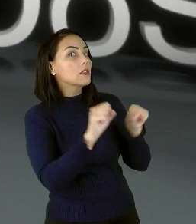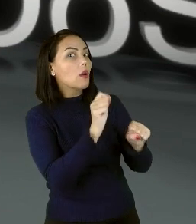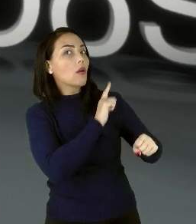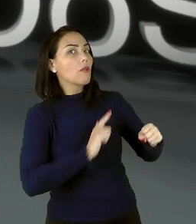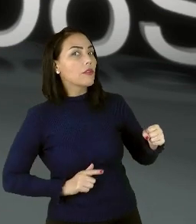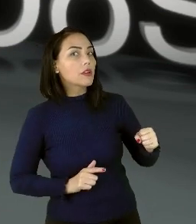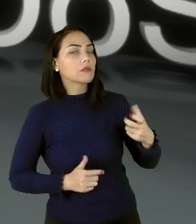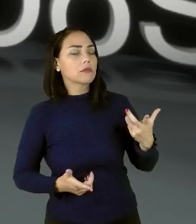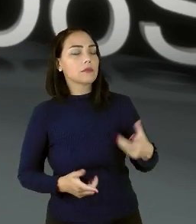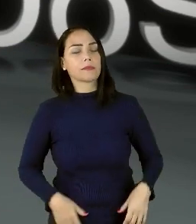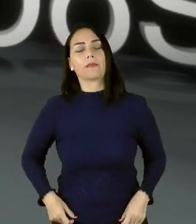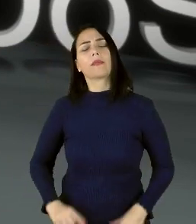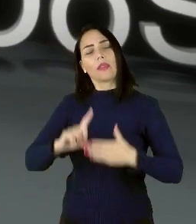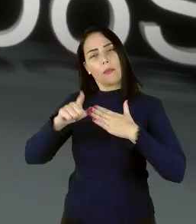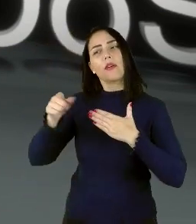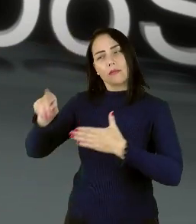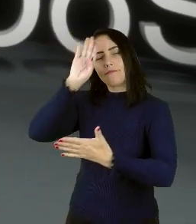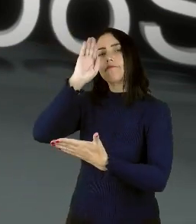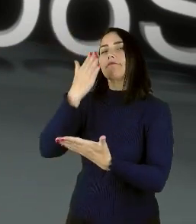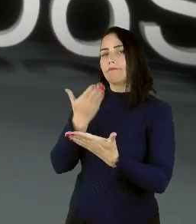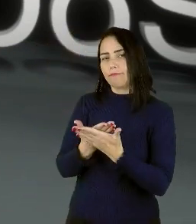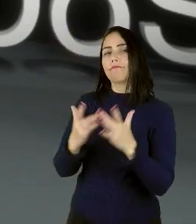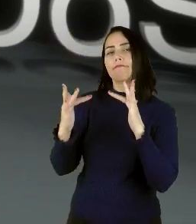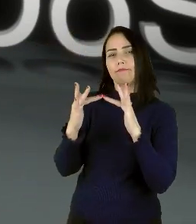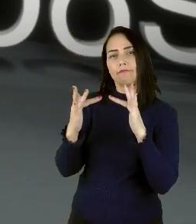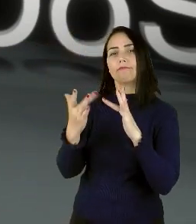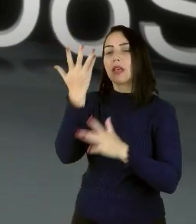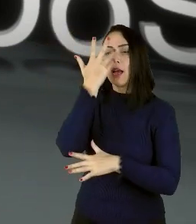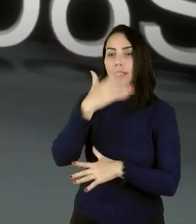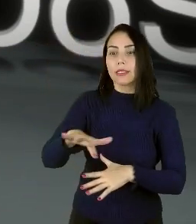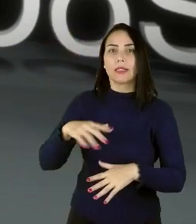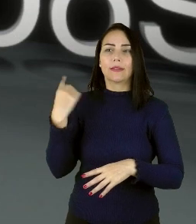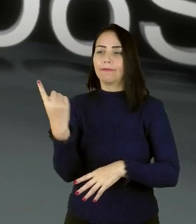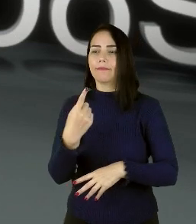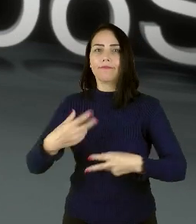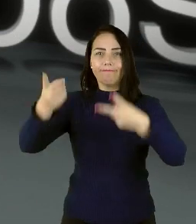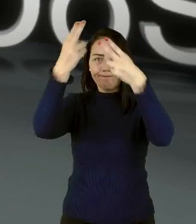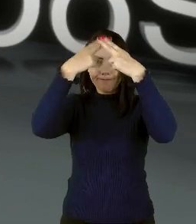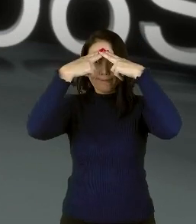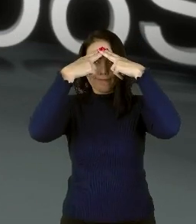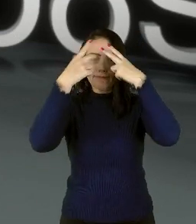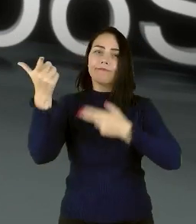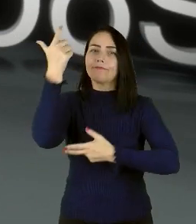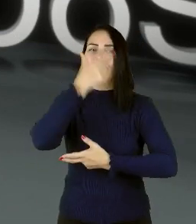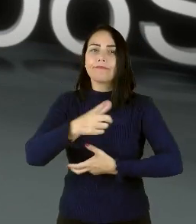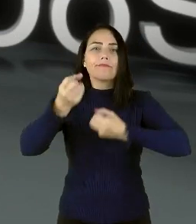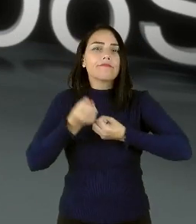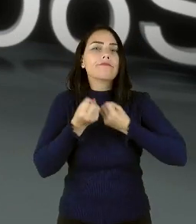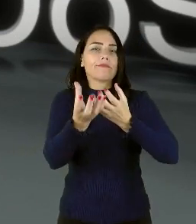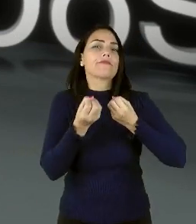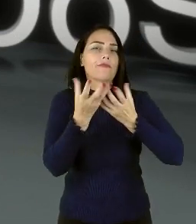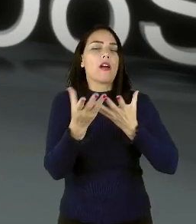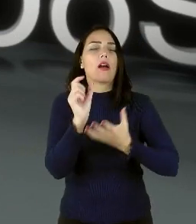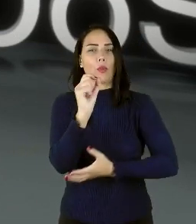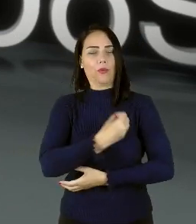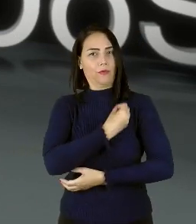Só depois que a confiança é criada, é que as crianças traumatizadas conseguem falar o